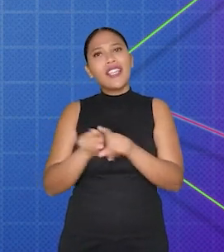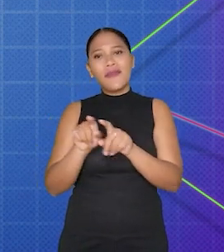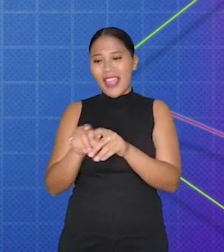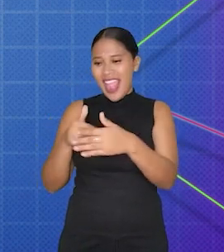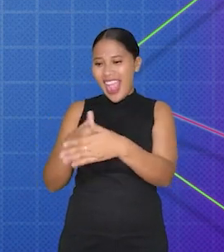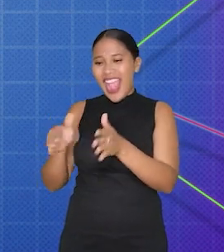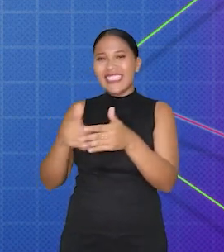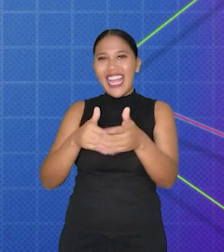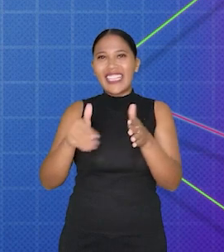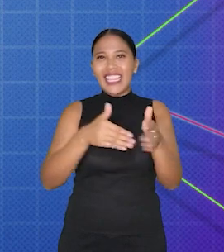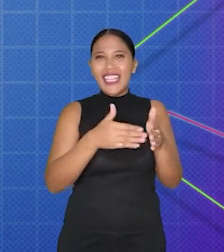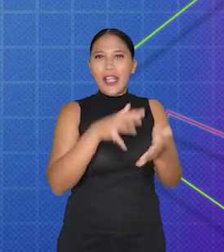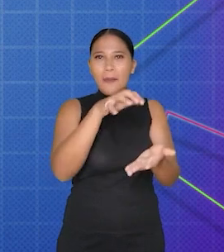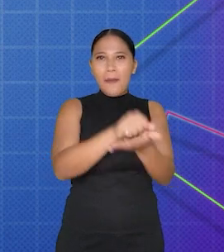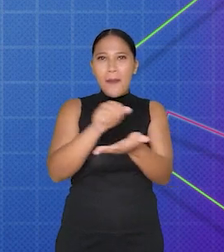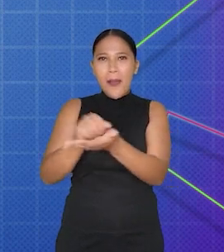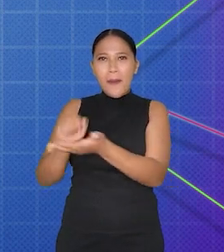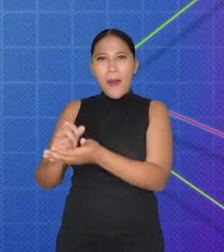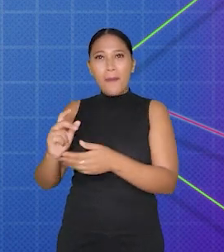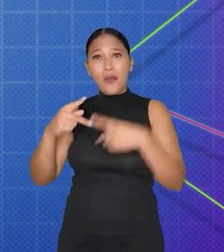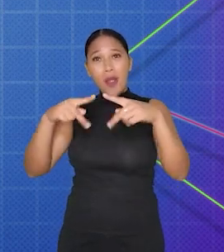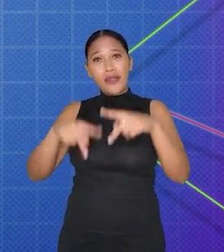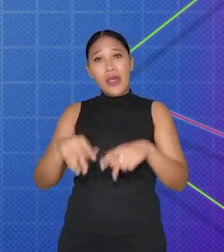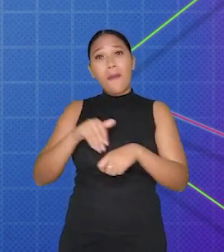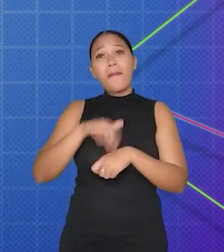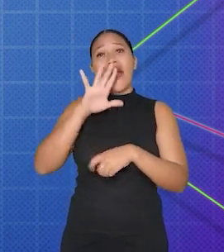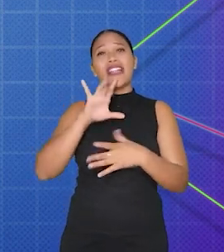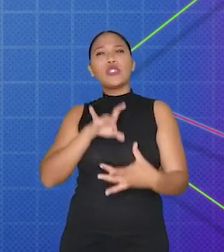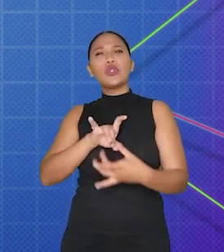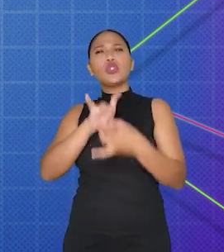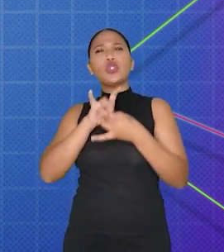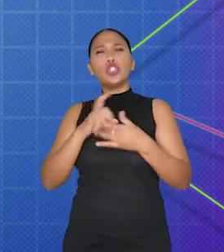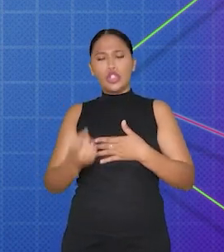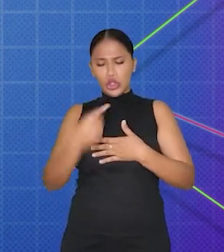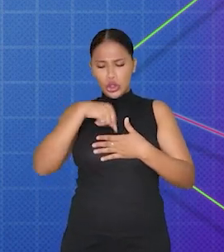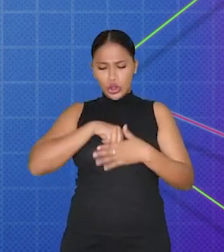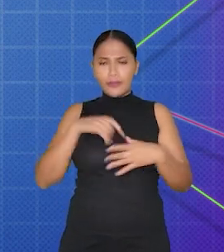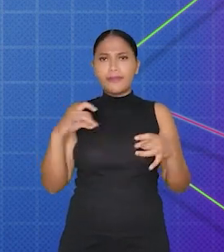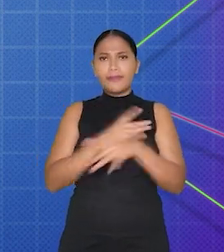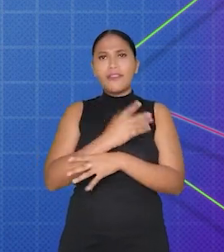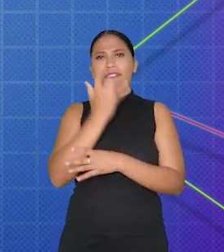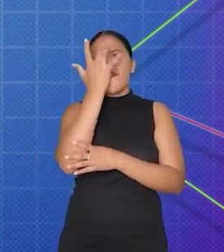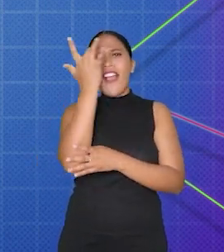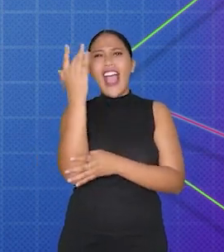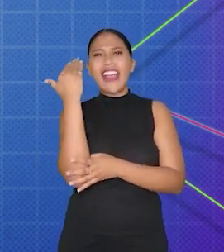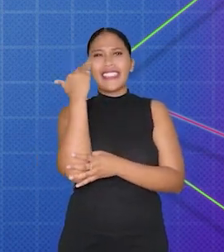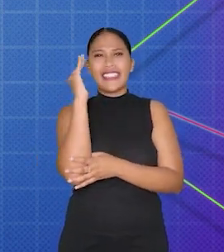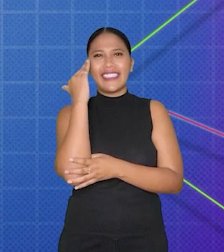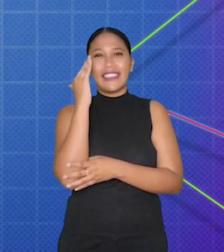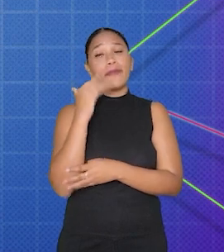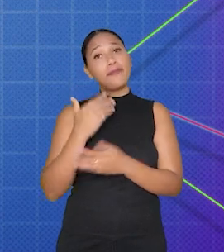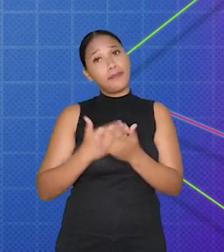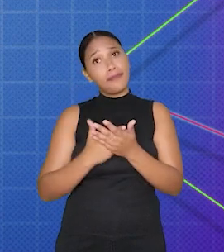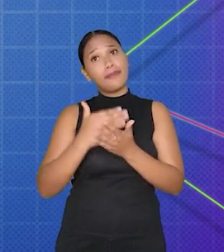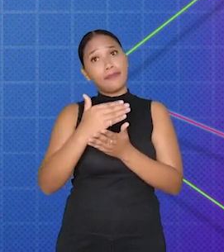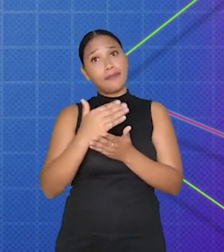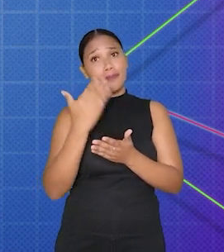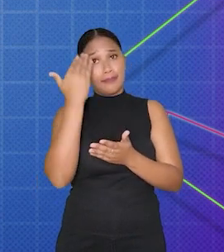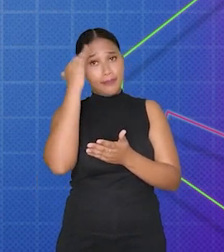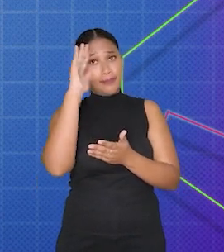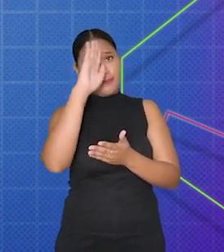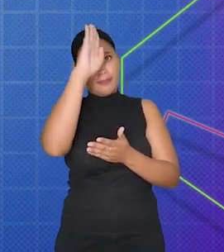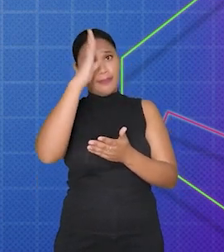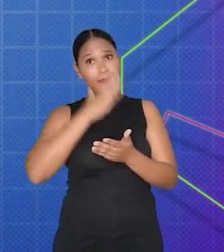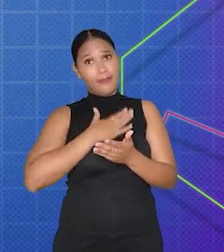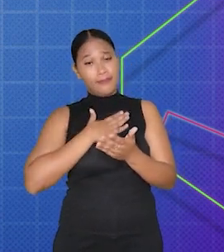visual de caixas torna a criação de lógica de programação mais intuitivo e fácil de entender, especialmente para iniciantes em